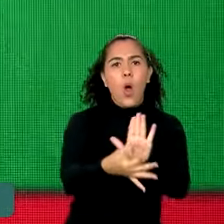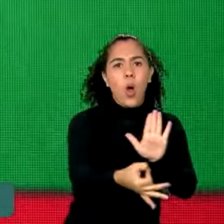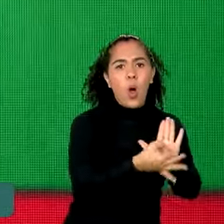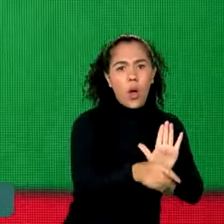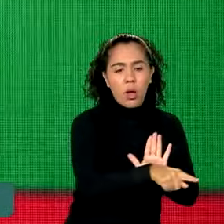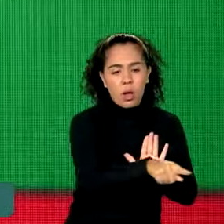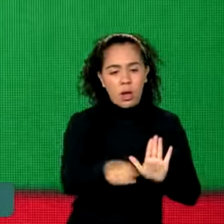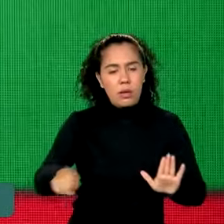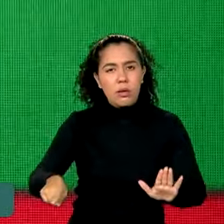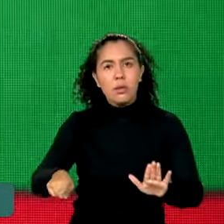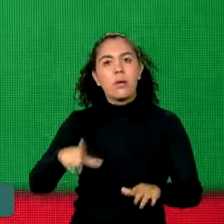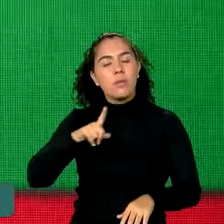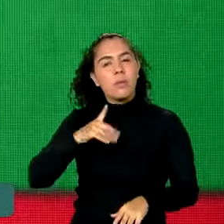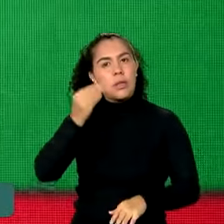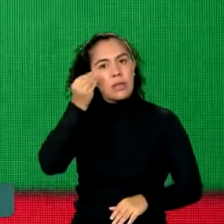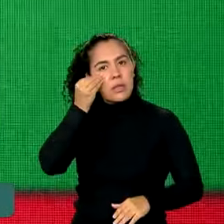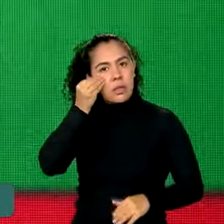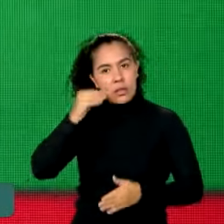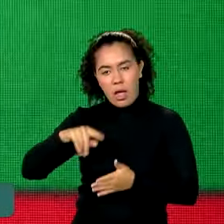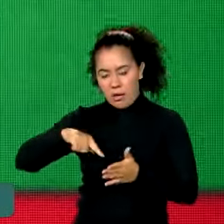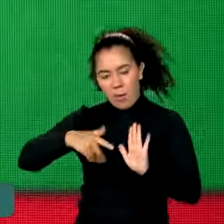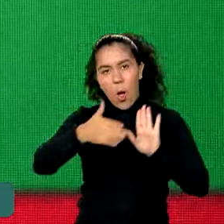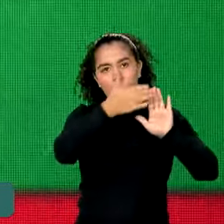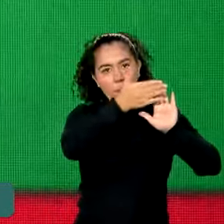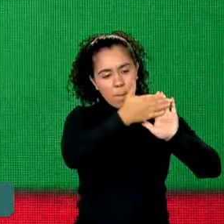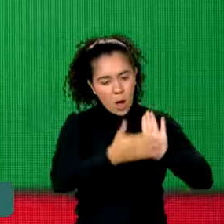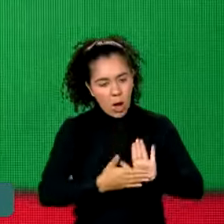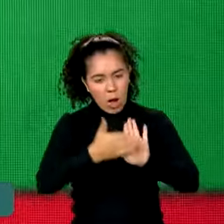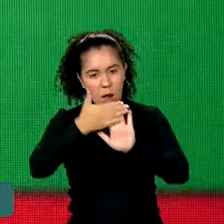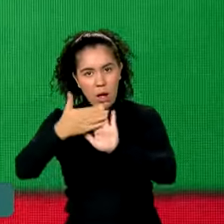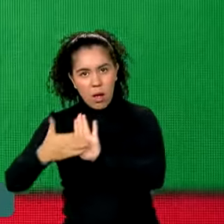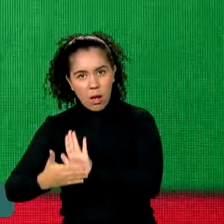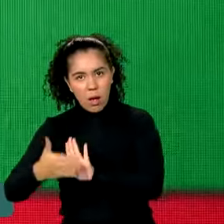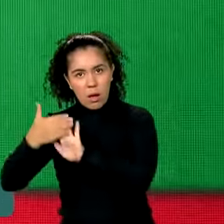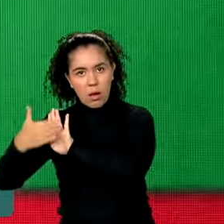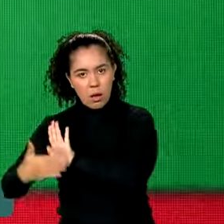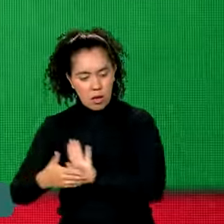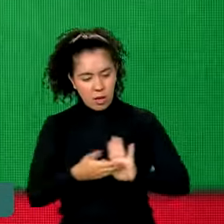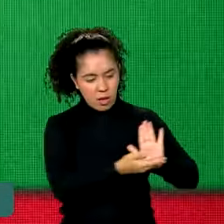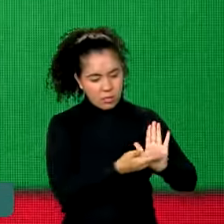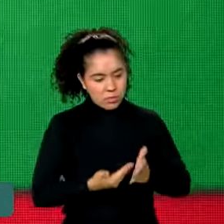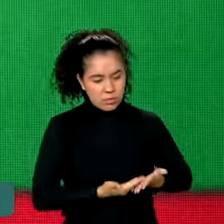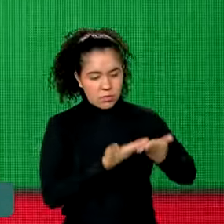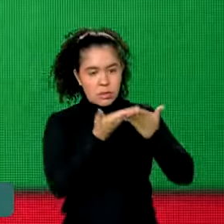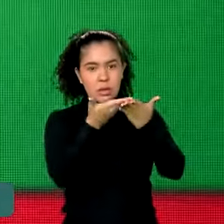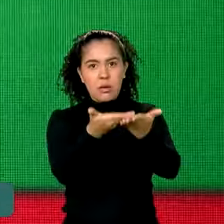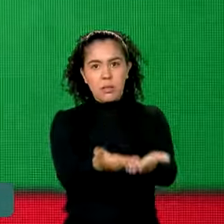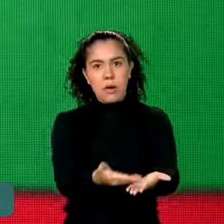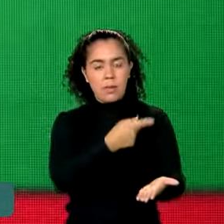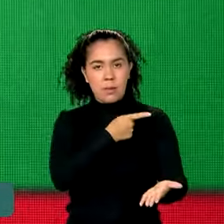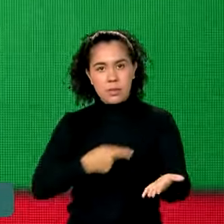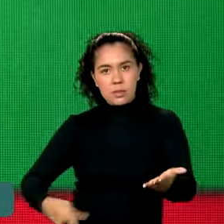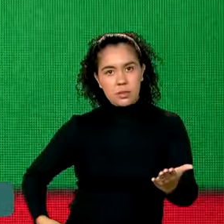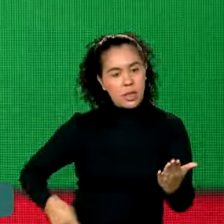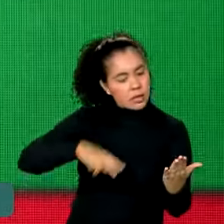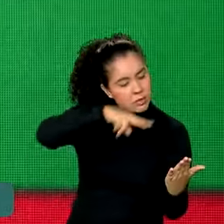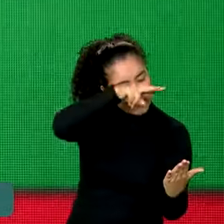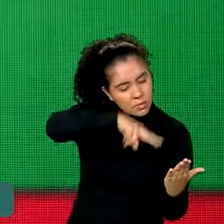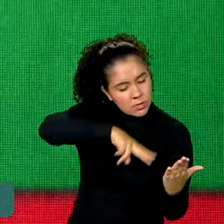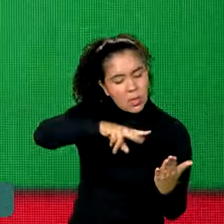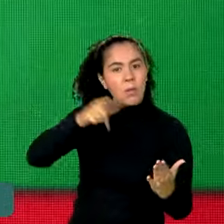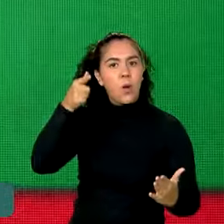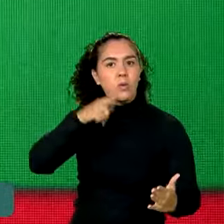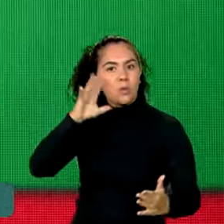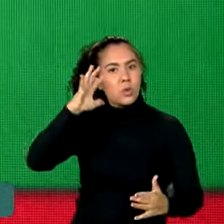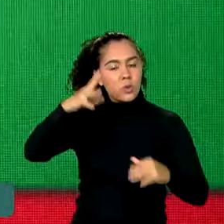tentar apresentar ao governo propostas e solucionar problemas que muitas vezes o